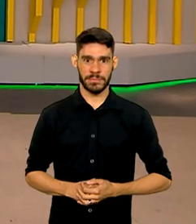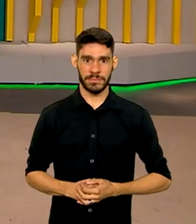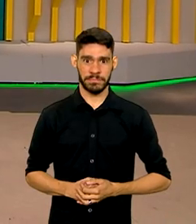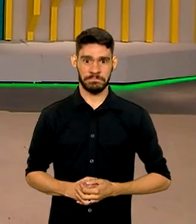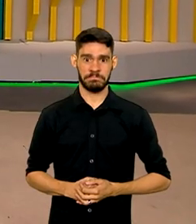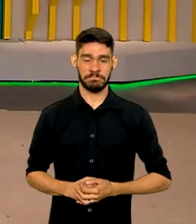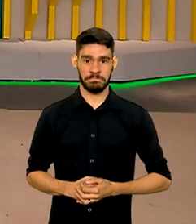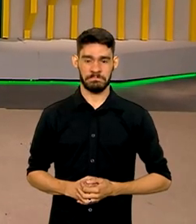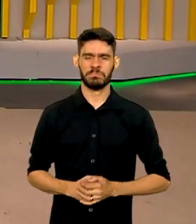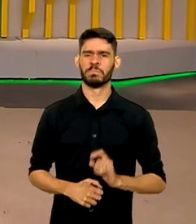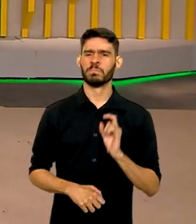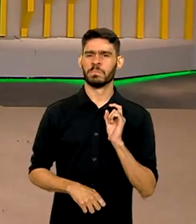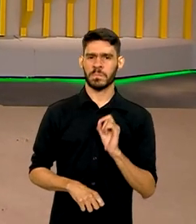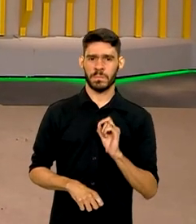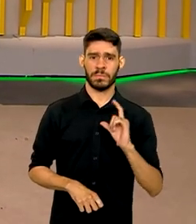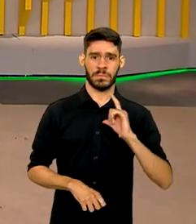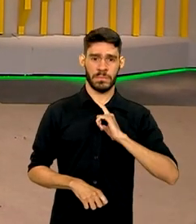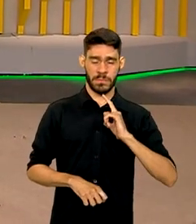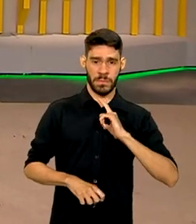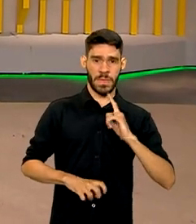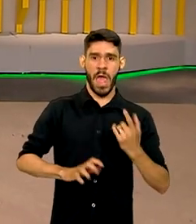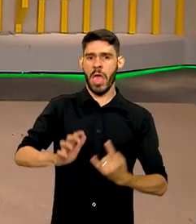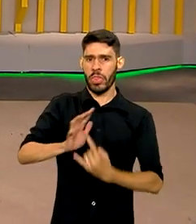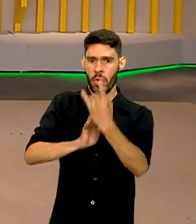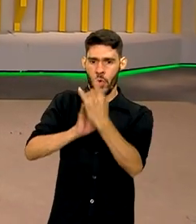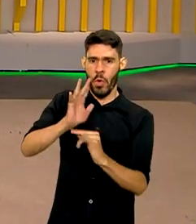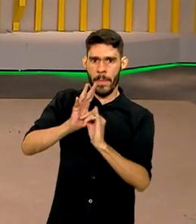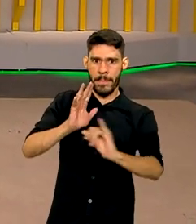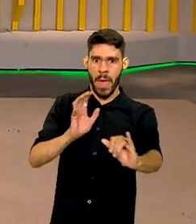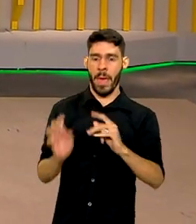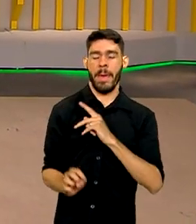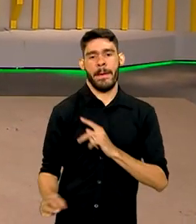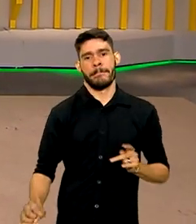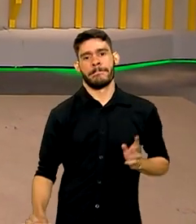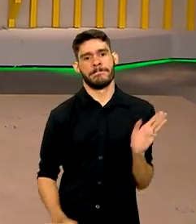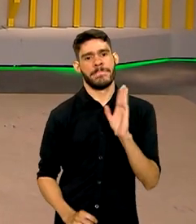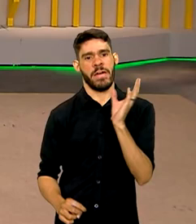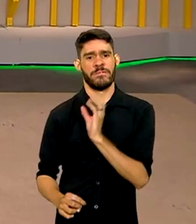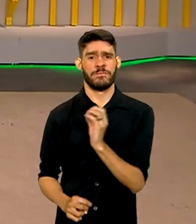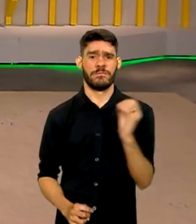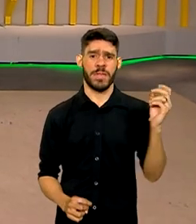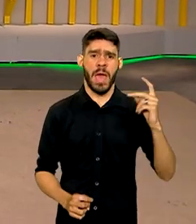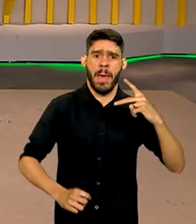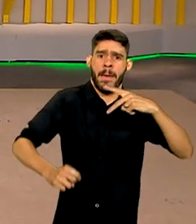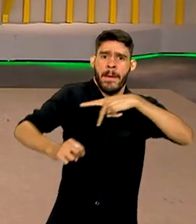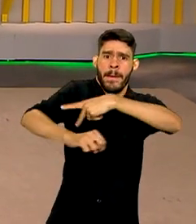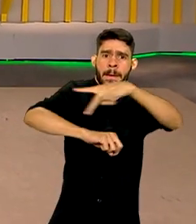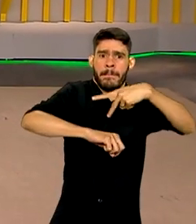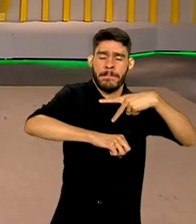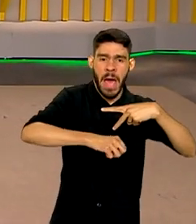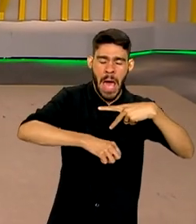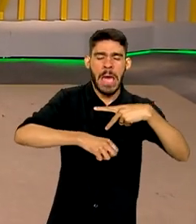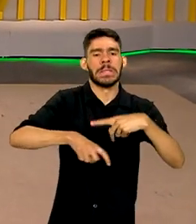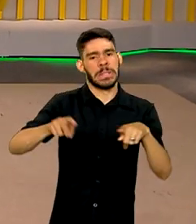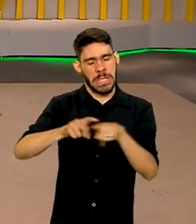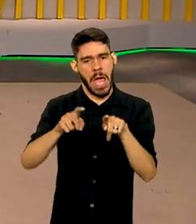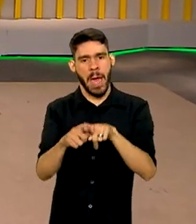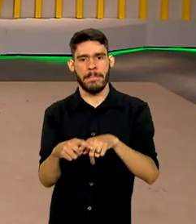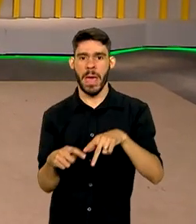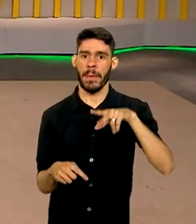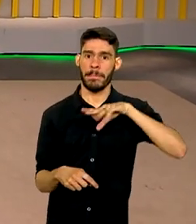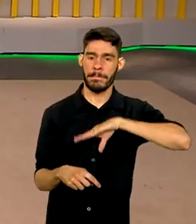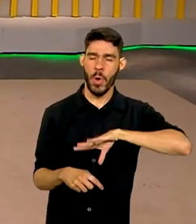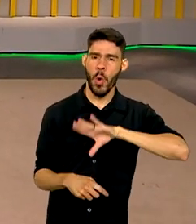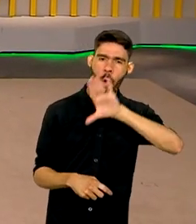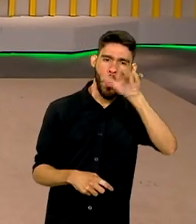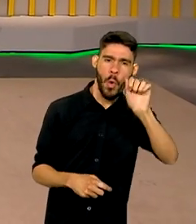E uma medida que havia sido anunciada pelo presidente Lula durante a viagem aos países que falam a língua portuguesa na África